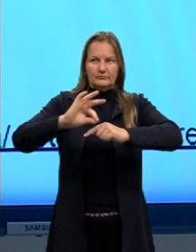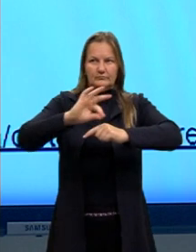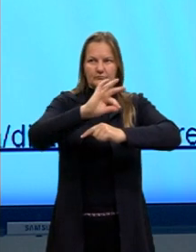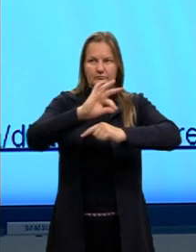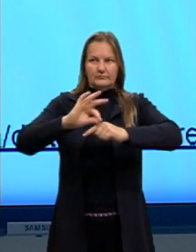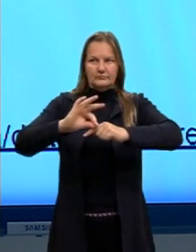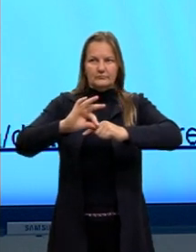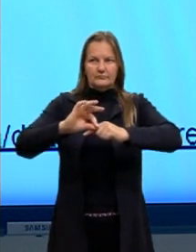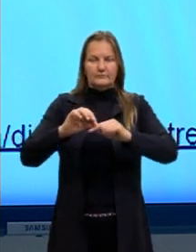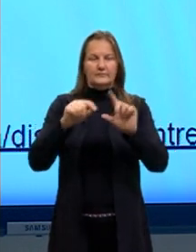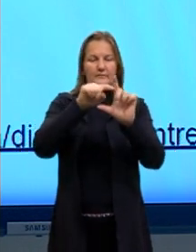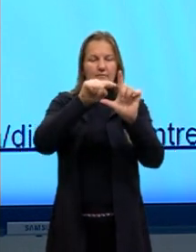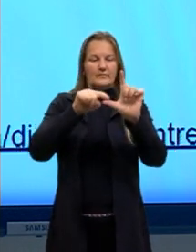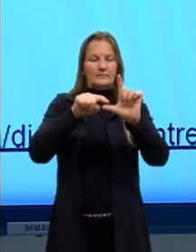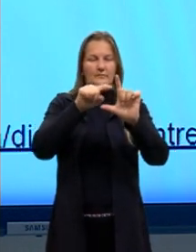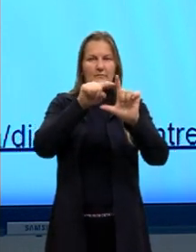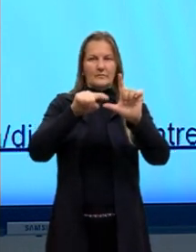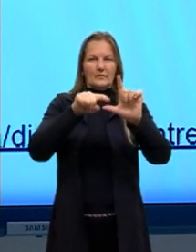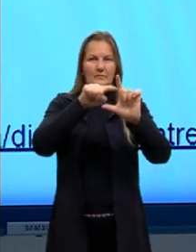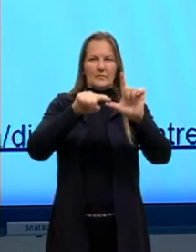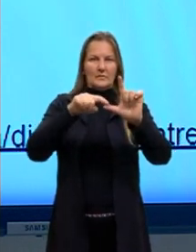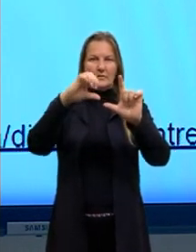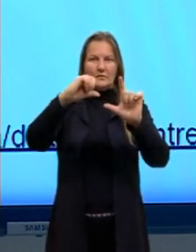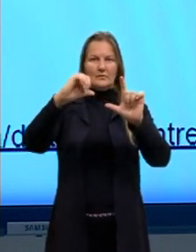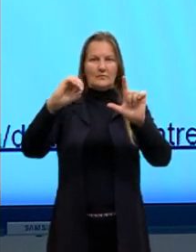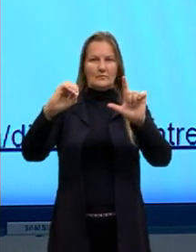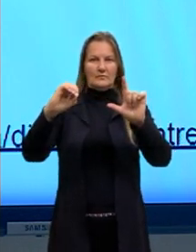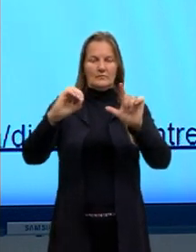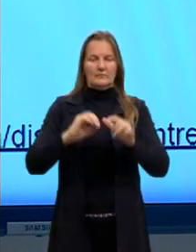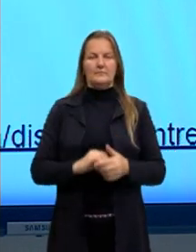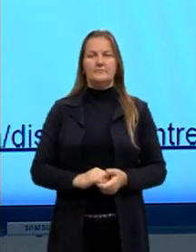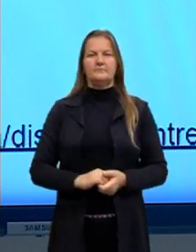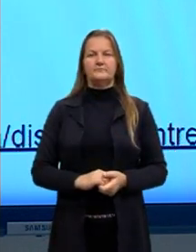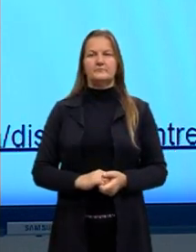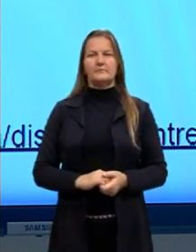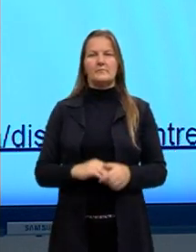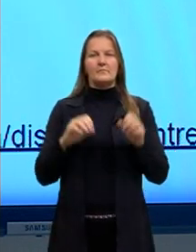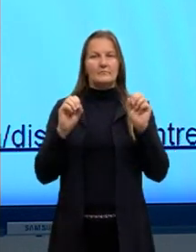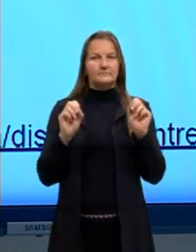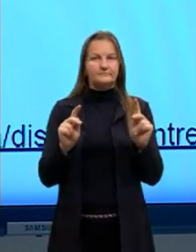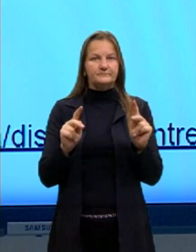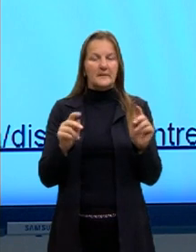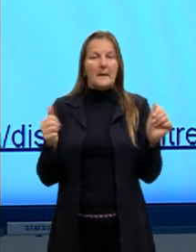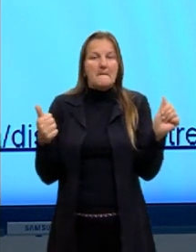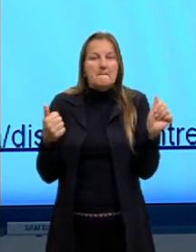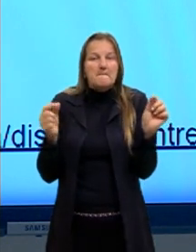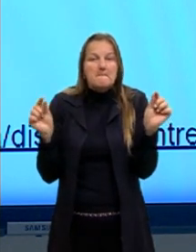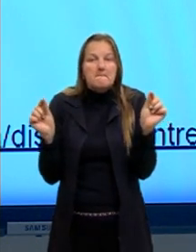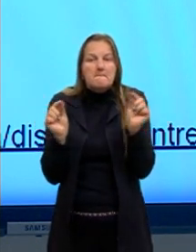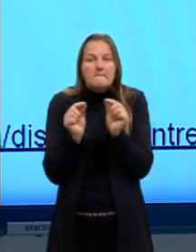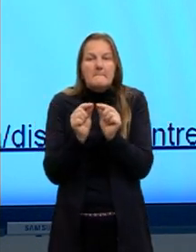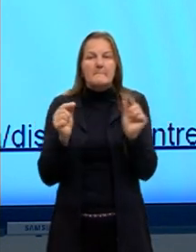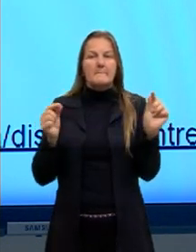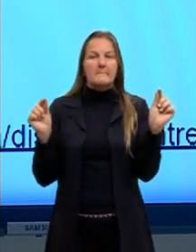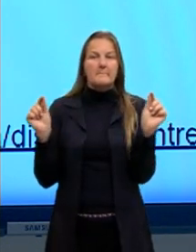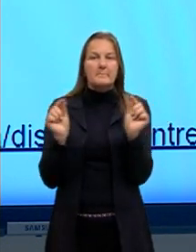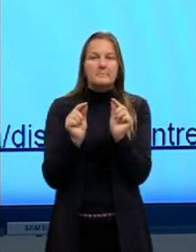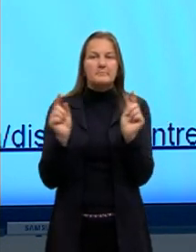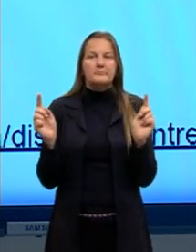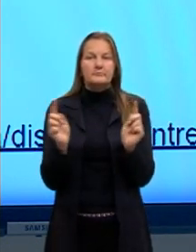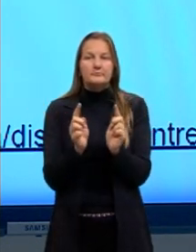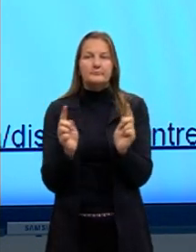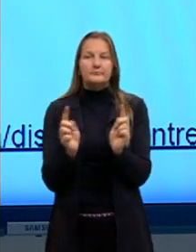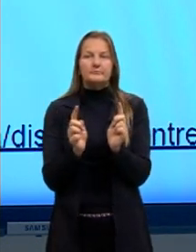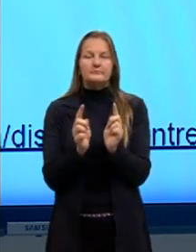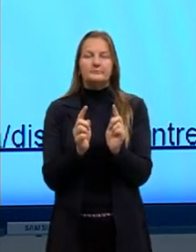sejam perpendiculares, eles formem, então, 90 graus. Essa seria a menor distância, né? Possível entre o